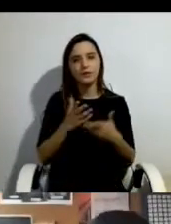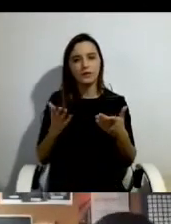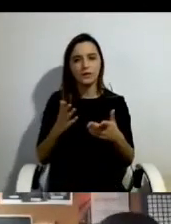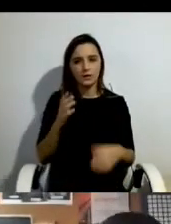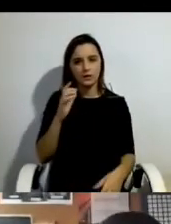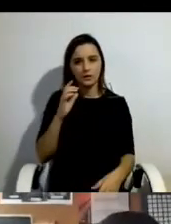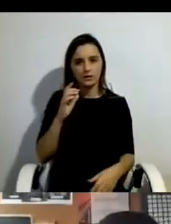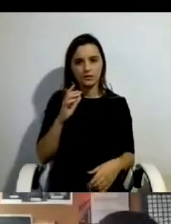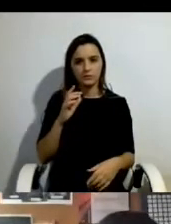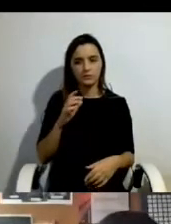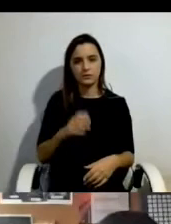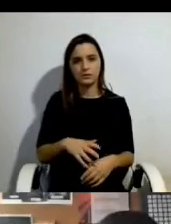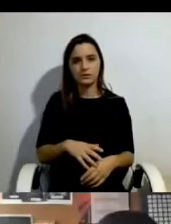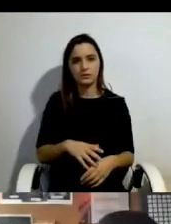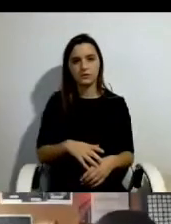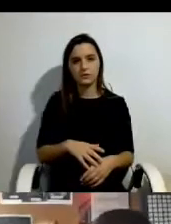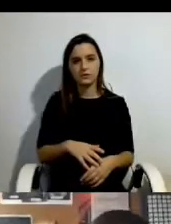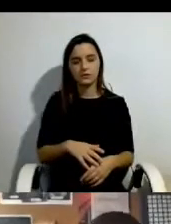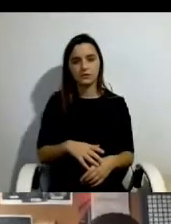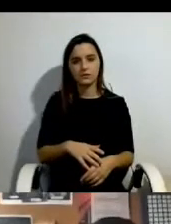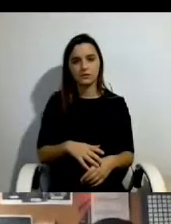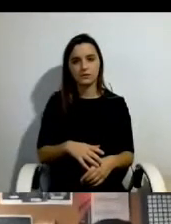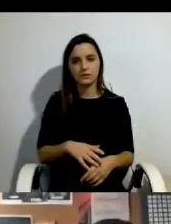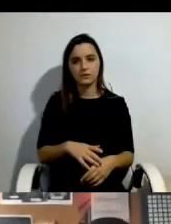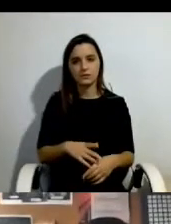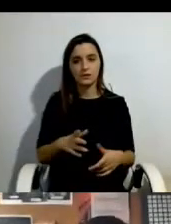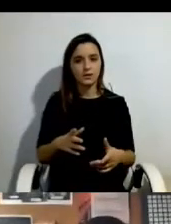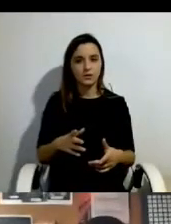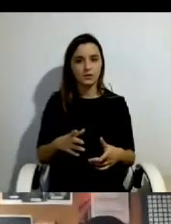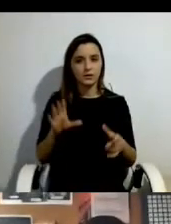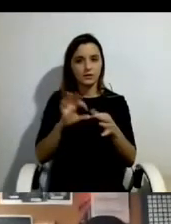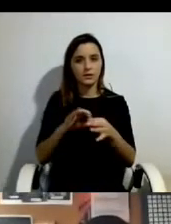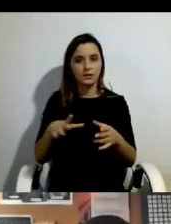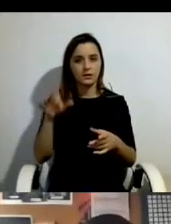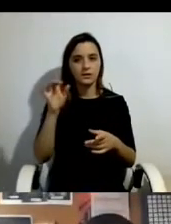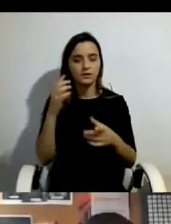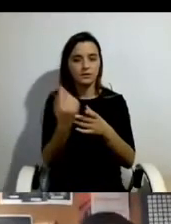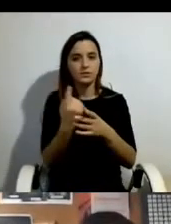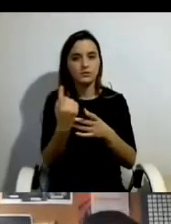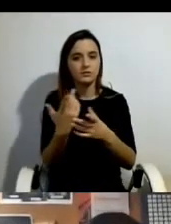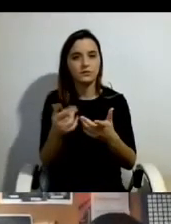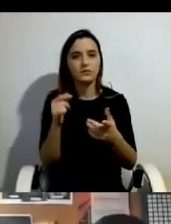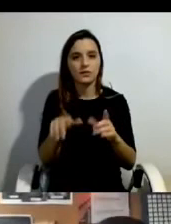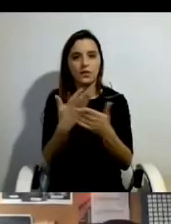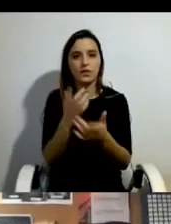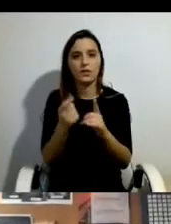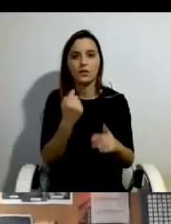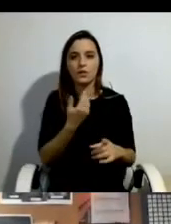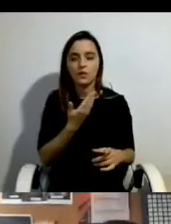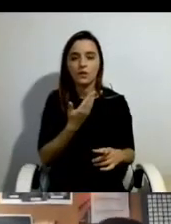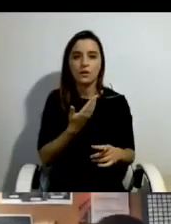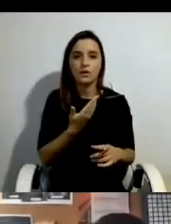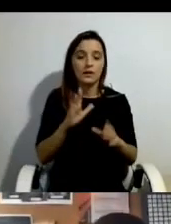mas que ela também propicia uma dependência do apoio